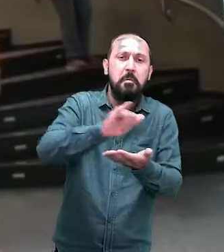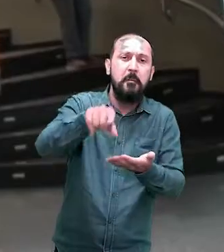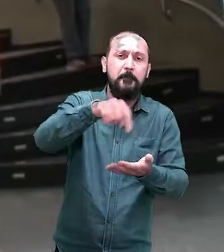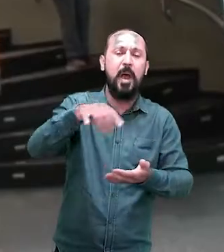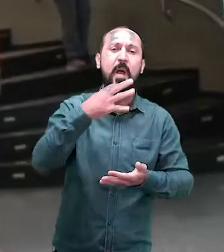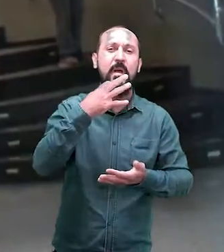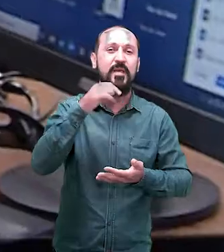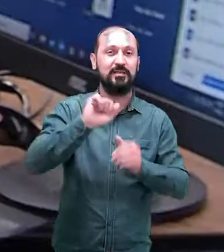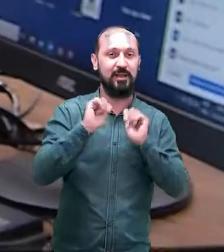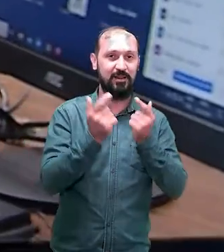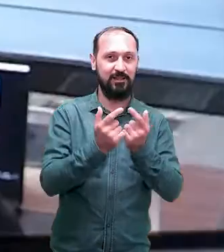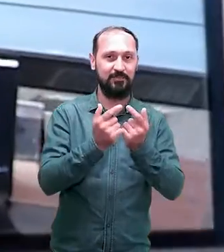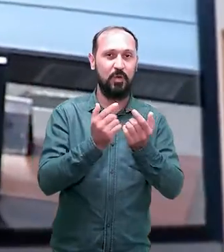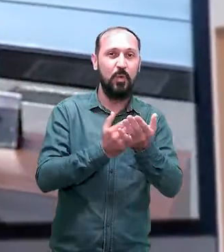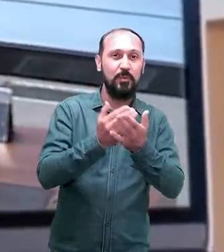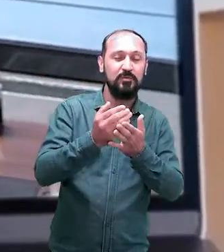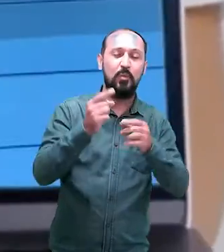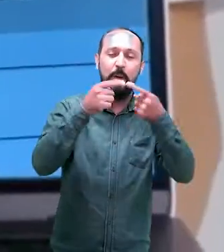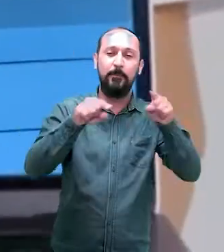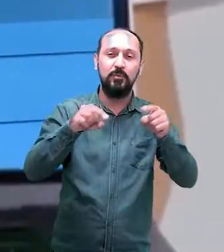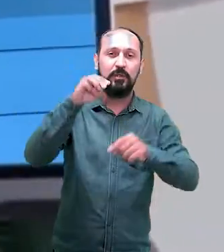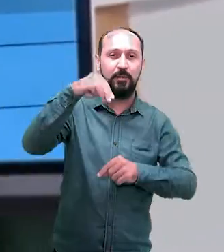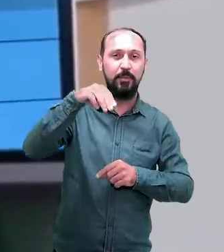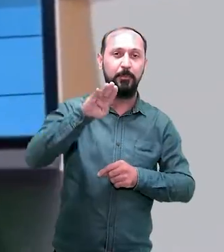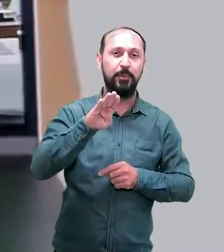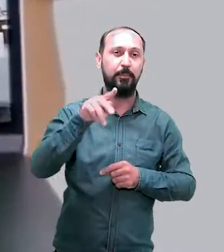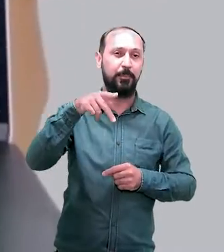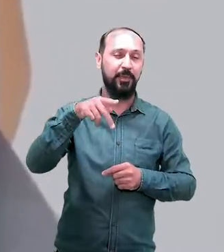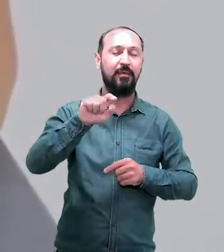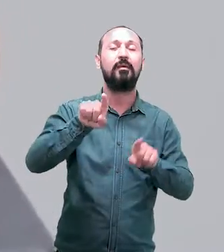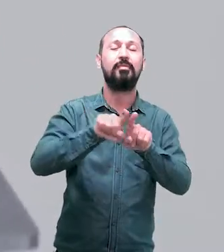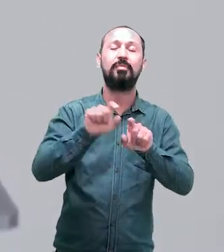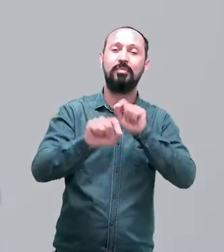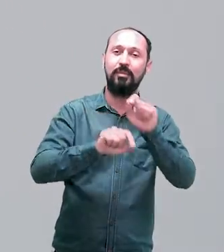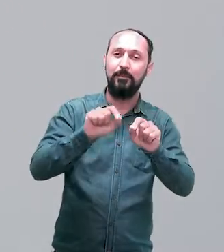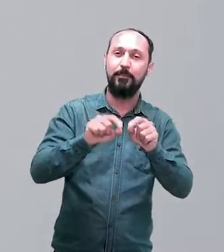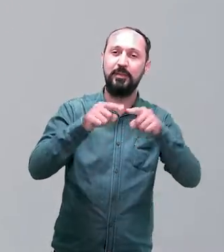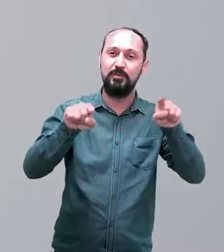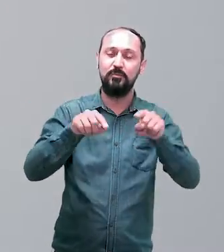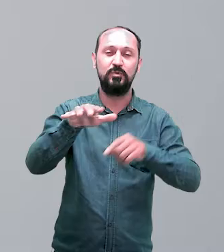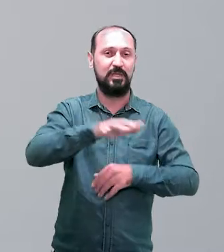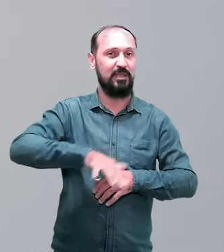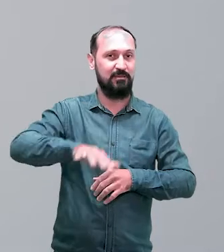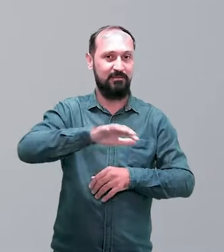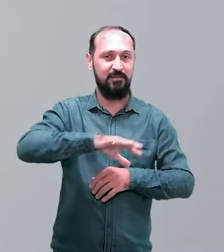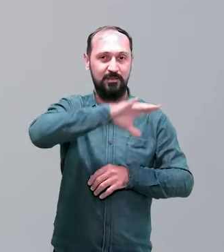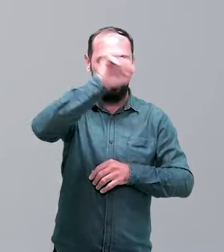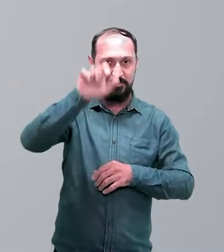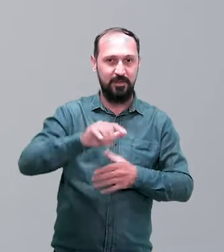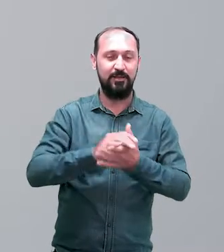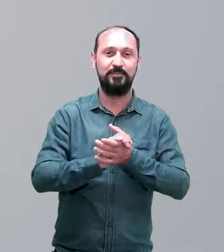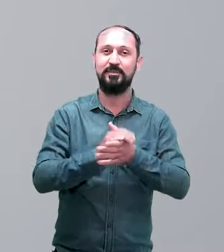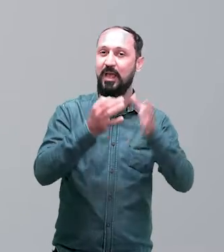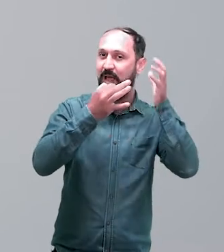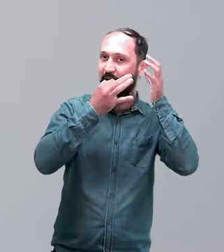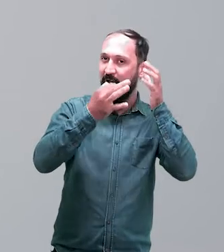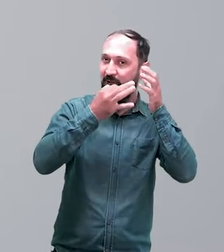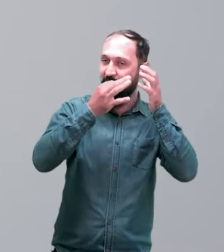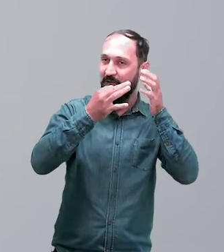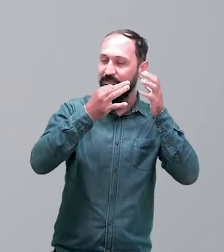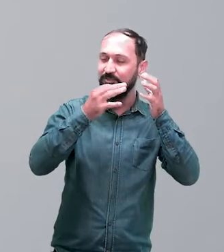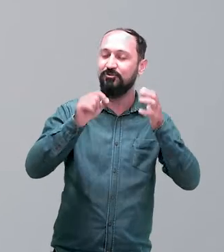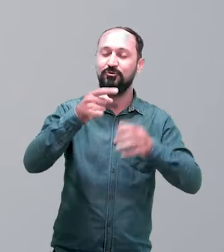nossa casa de leis. E tudo isso com o melhor da MPB e das músicas regionais, de hoje e de todos os tempos. Rádio